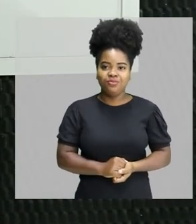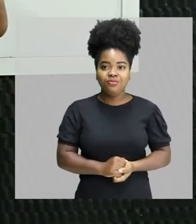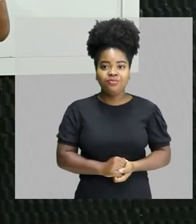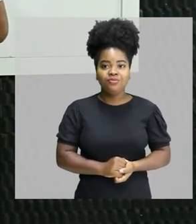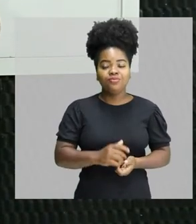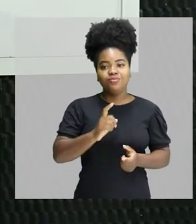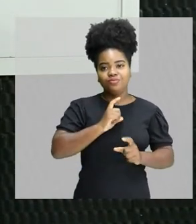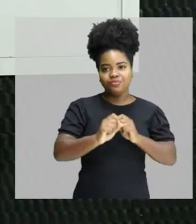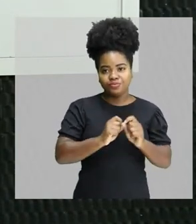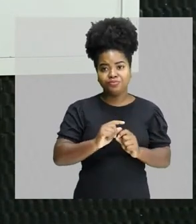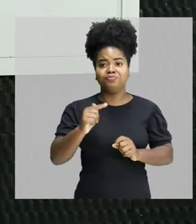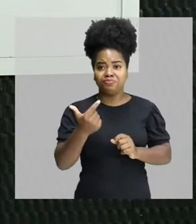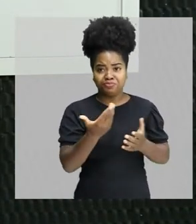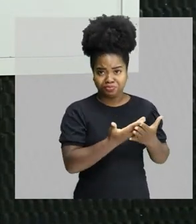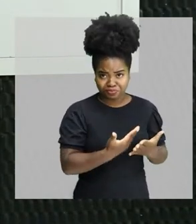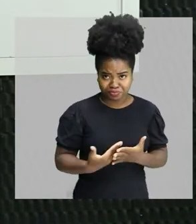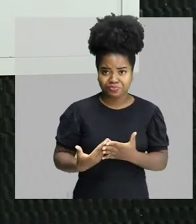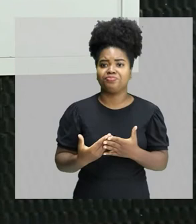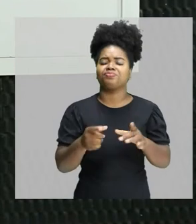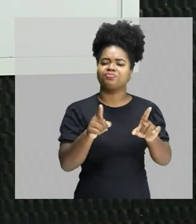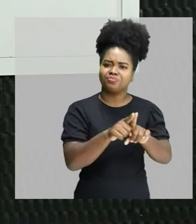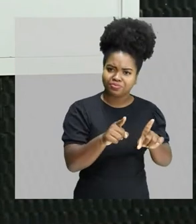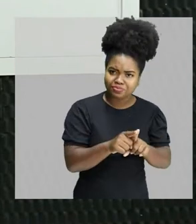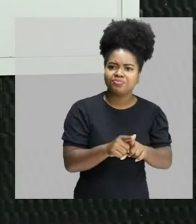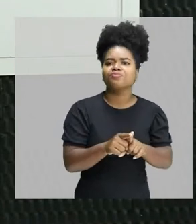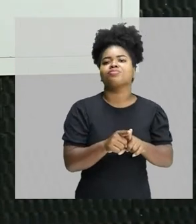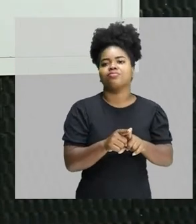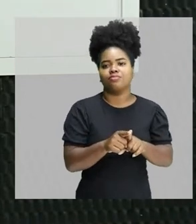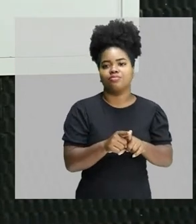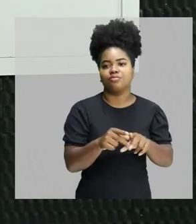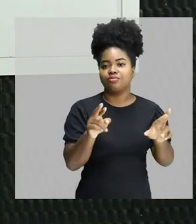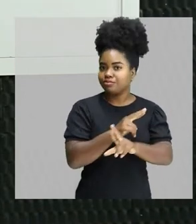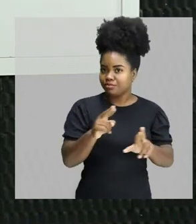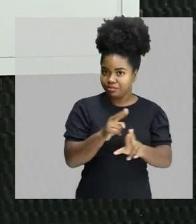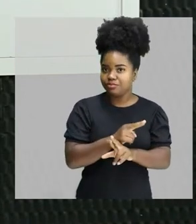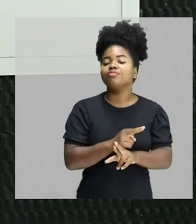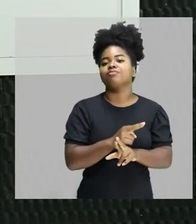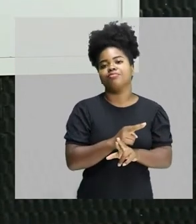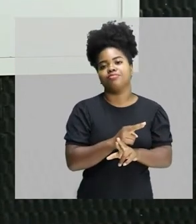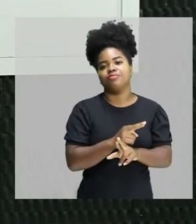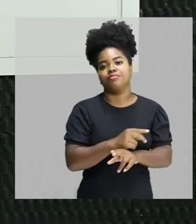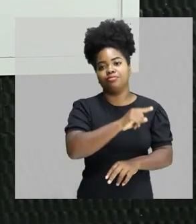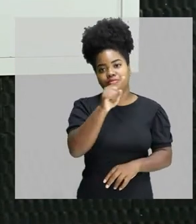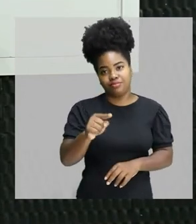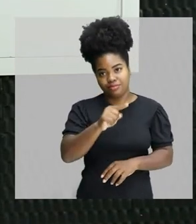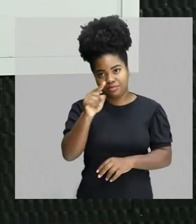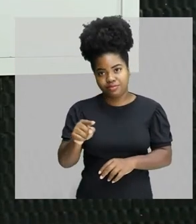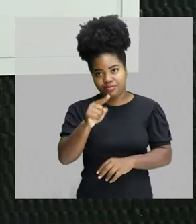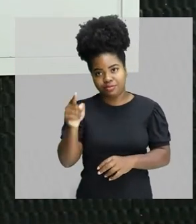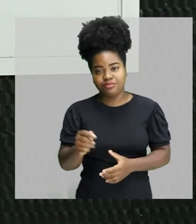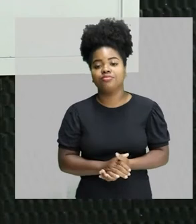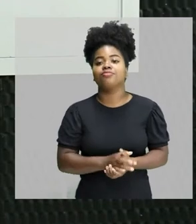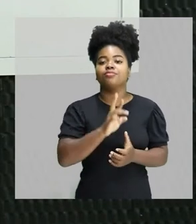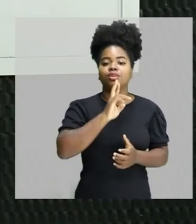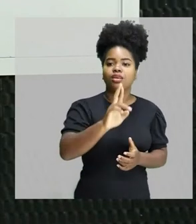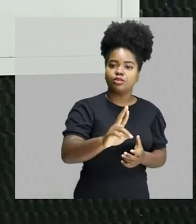ondulatória, né? Vamos falar sobre alguns conceitos que vão ser importantes, não é? Que são conceitos chaves para responder as